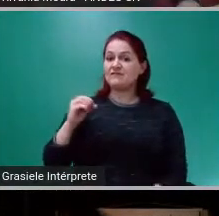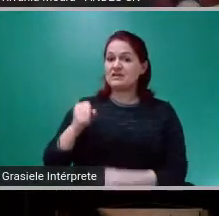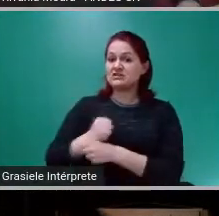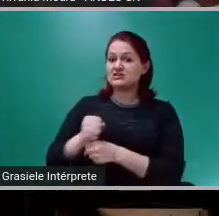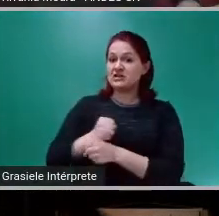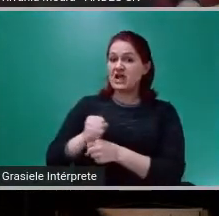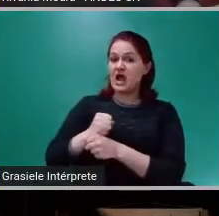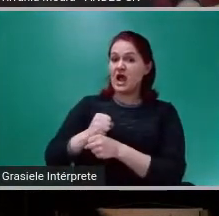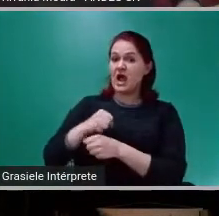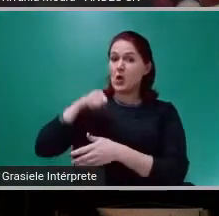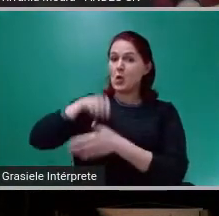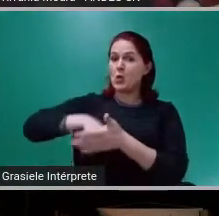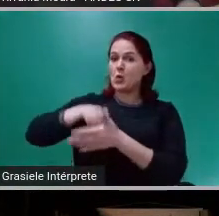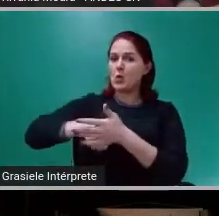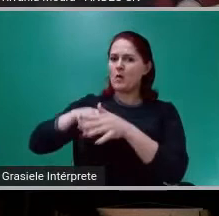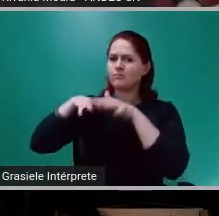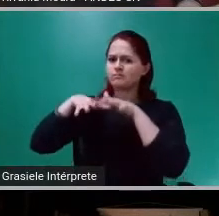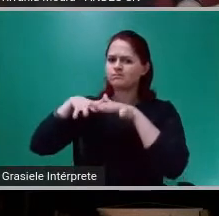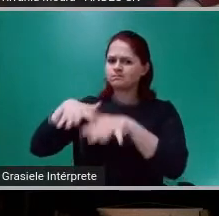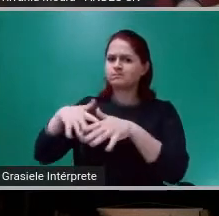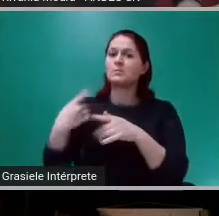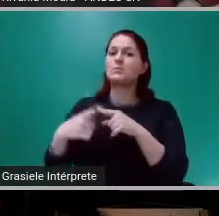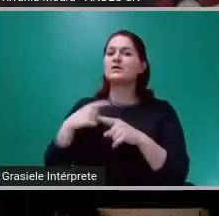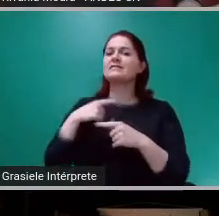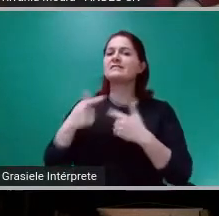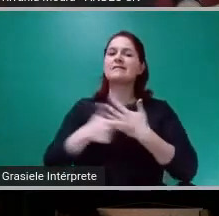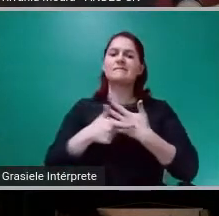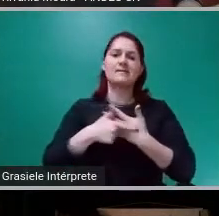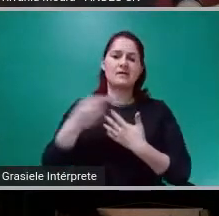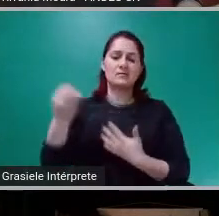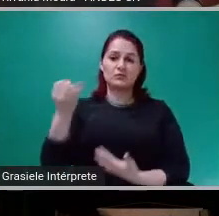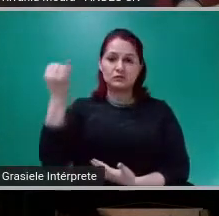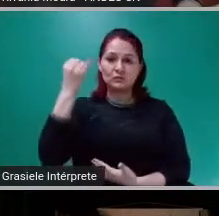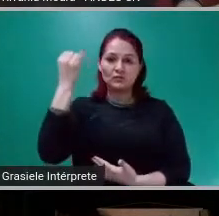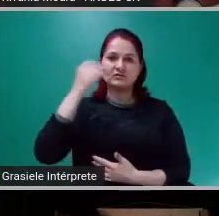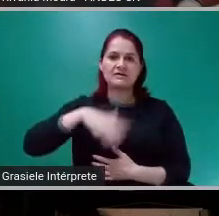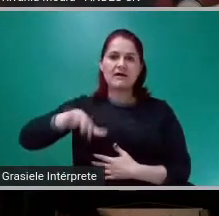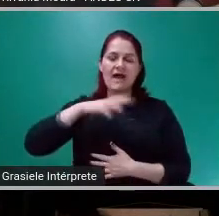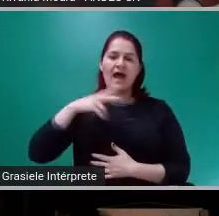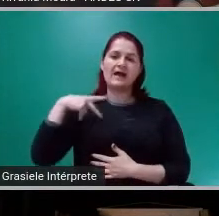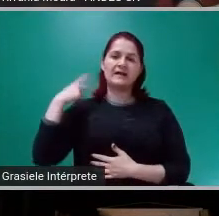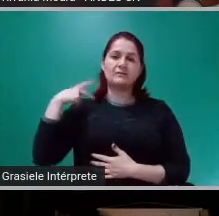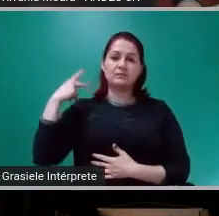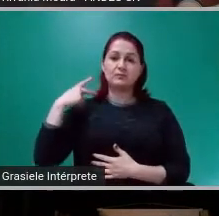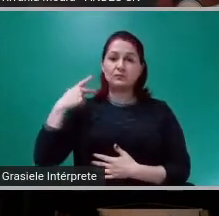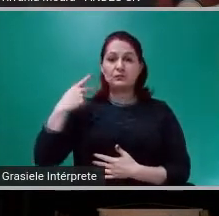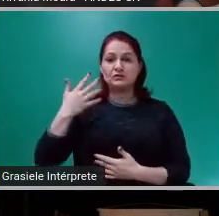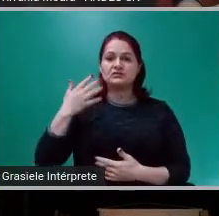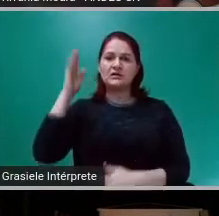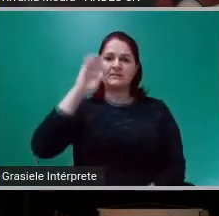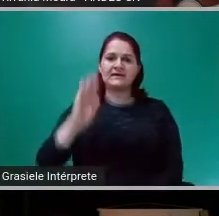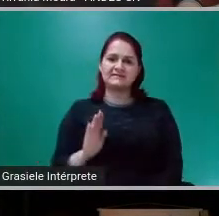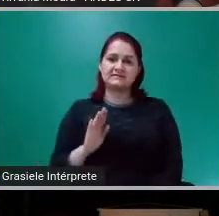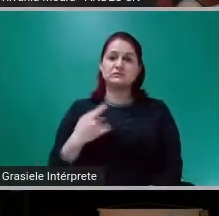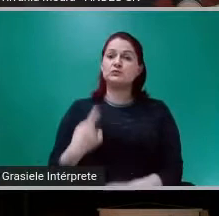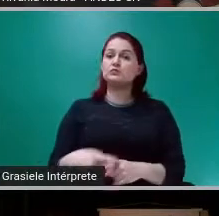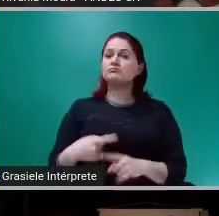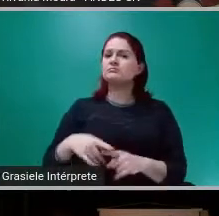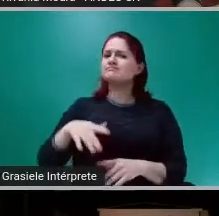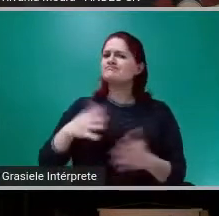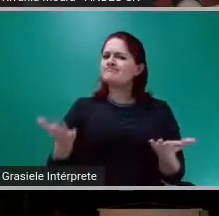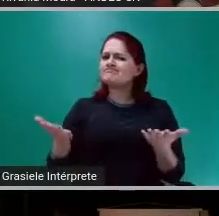Ela cumpre um papel muito importante na política brasileira, no momento em que a política brasileira